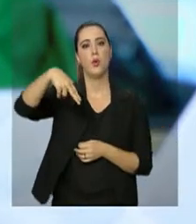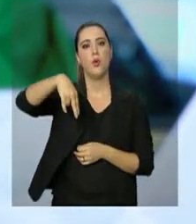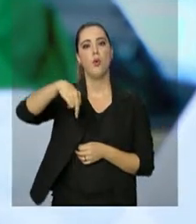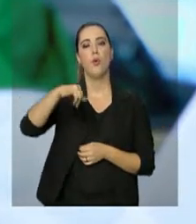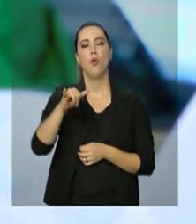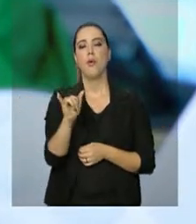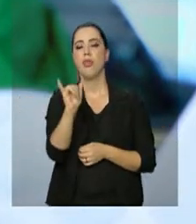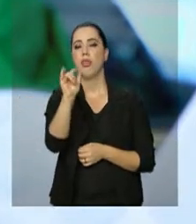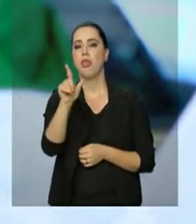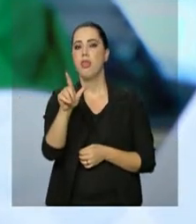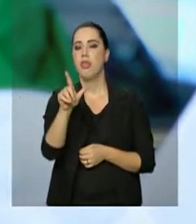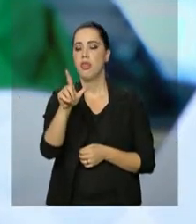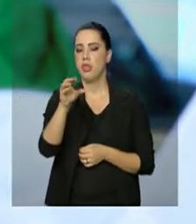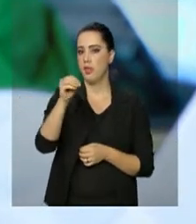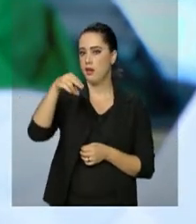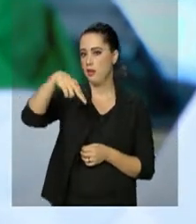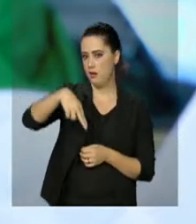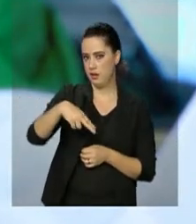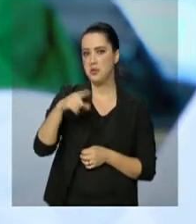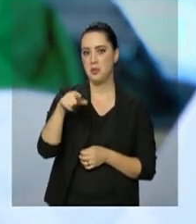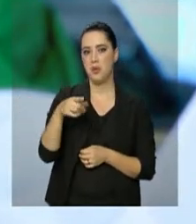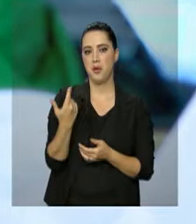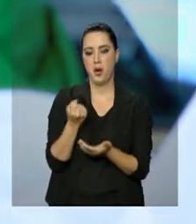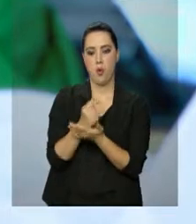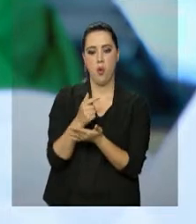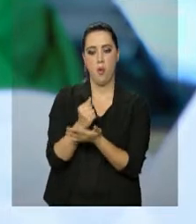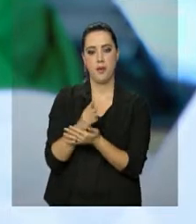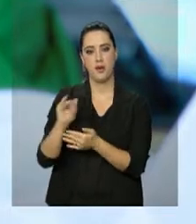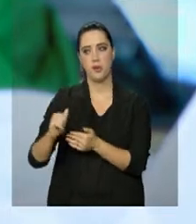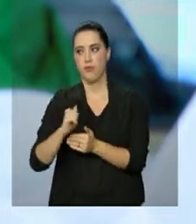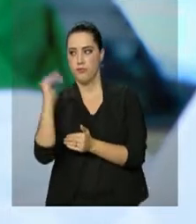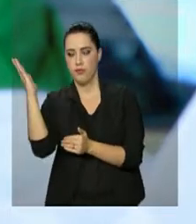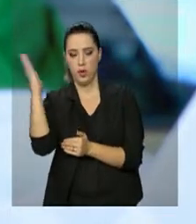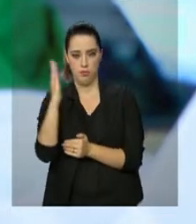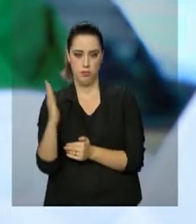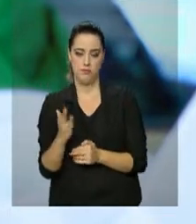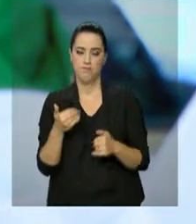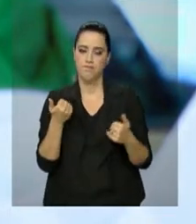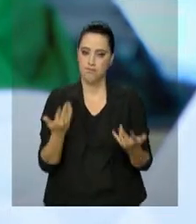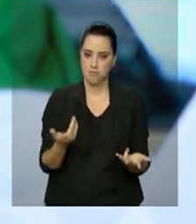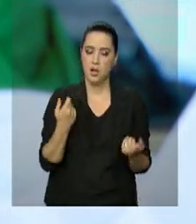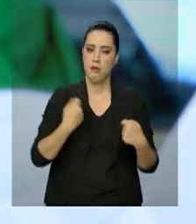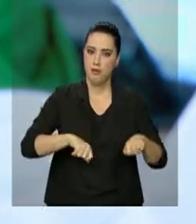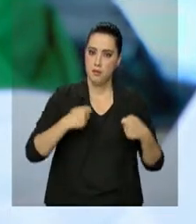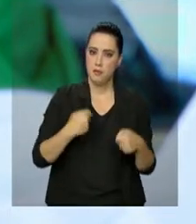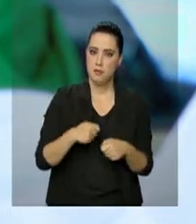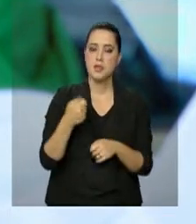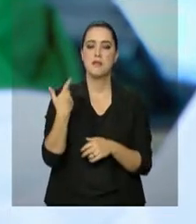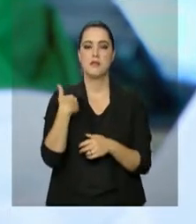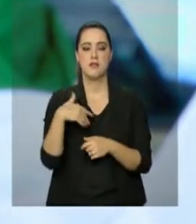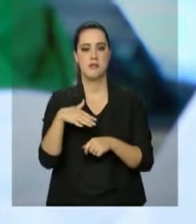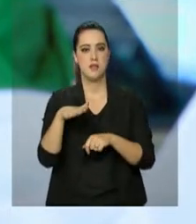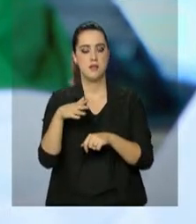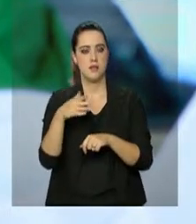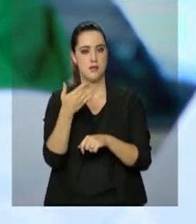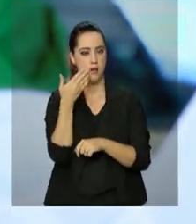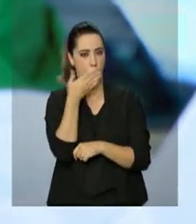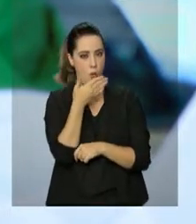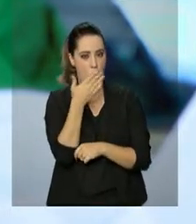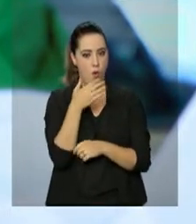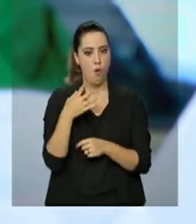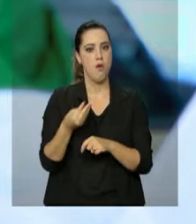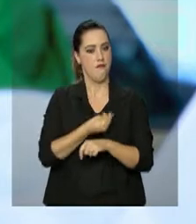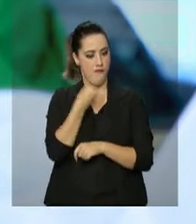E como é um tecido importado, né, o fio importado, tem que ter as cores vivas, né, que é o nylon.